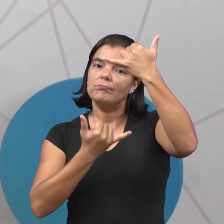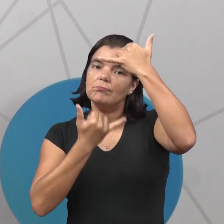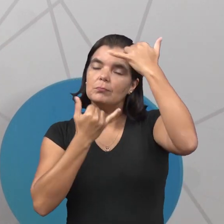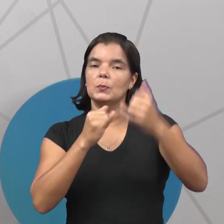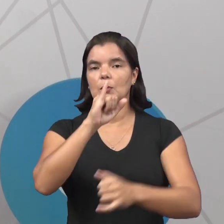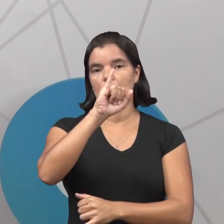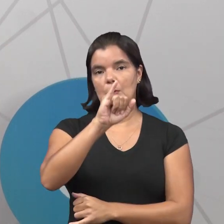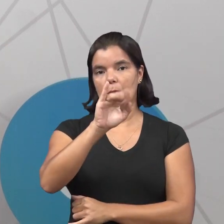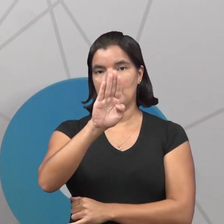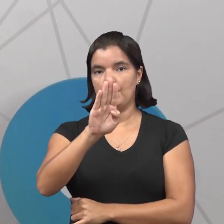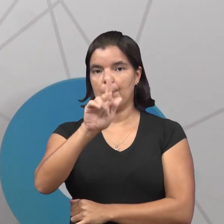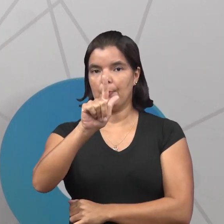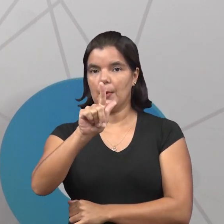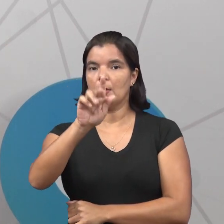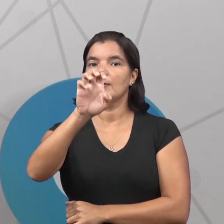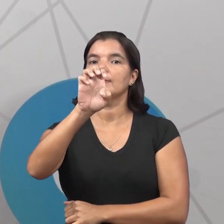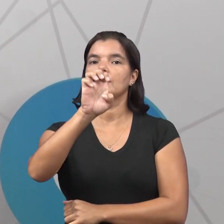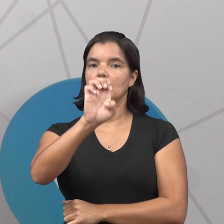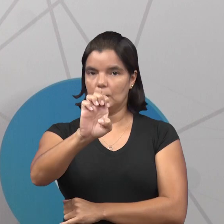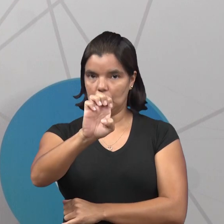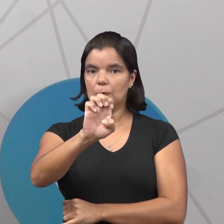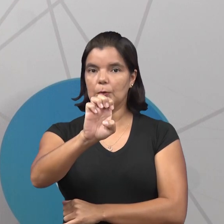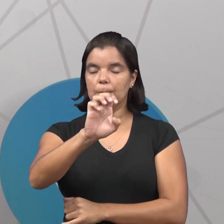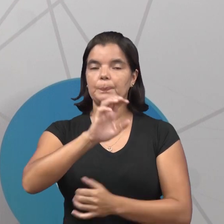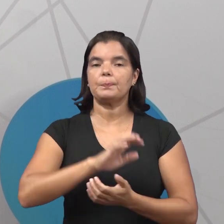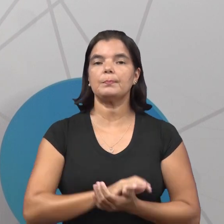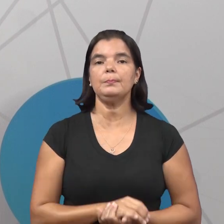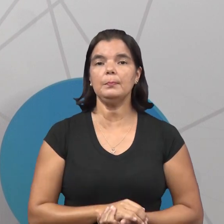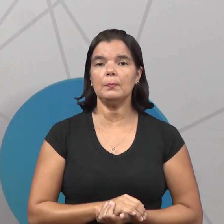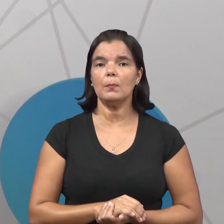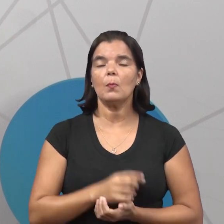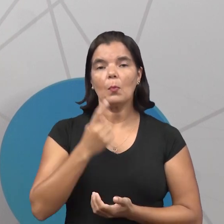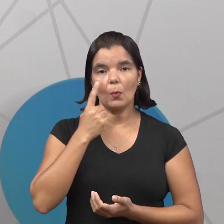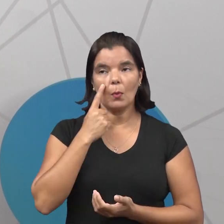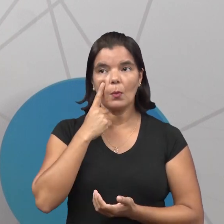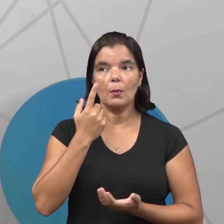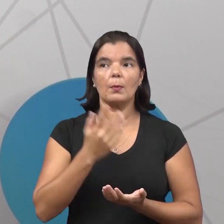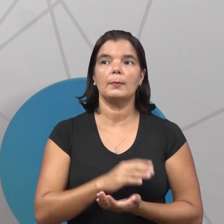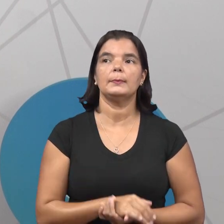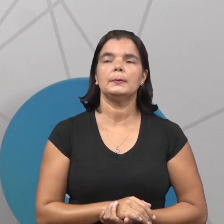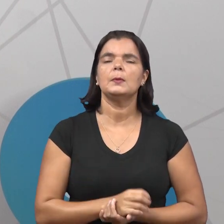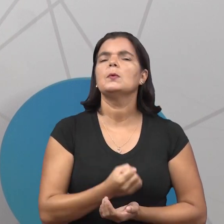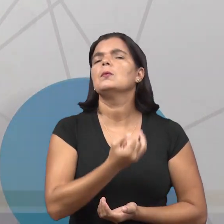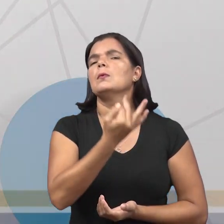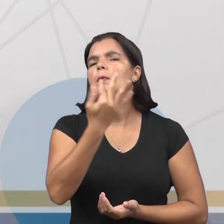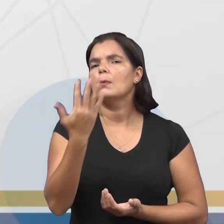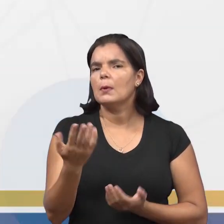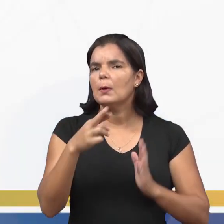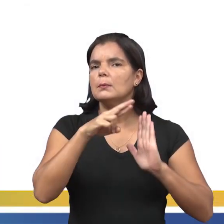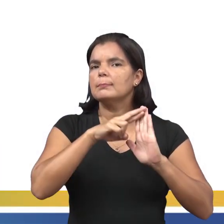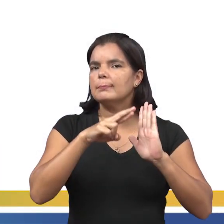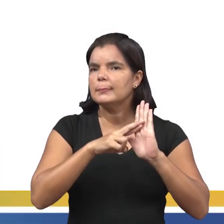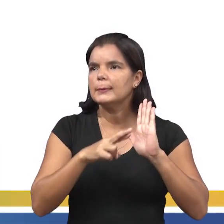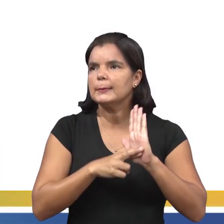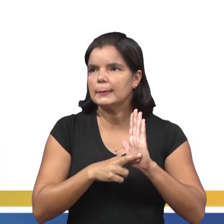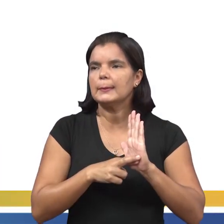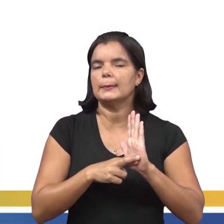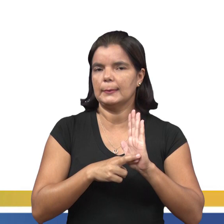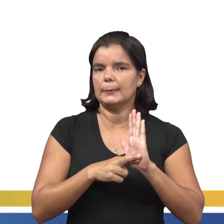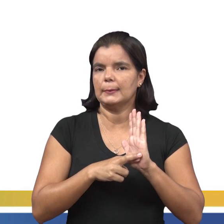Instituto Brasileiro de Geografia e Estatística. Vamos em frente? Quais foram os critérios?